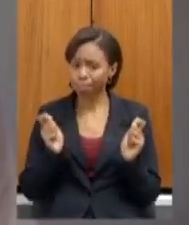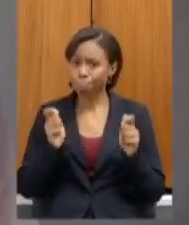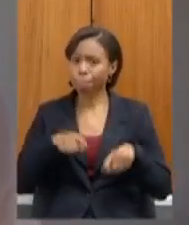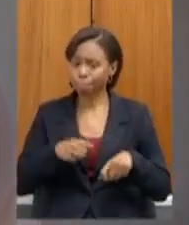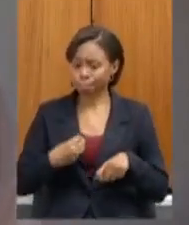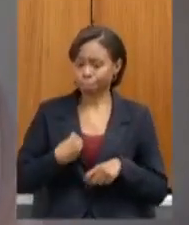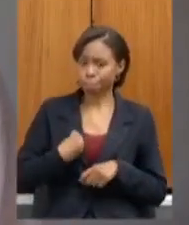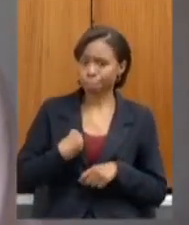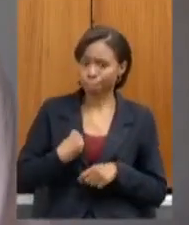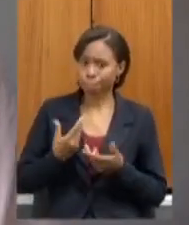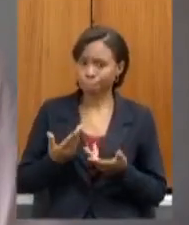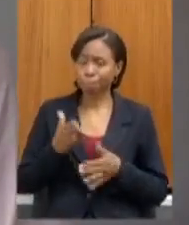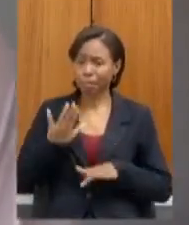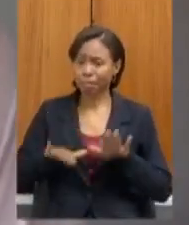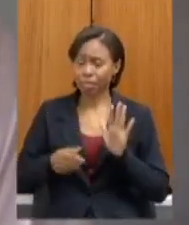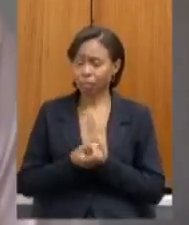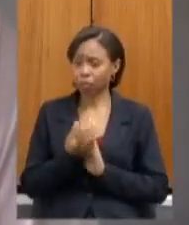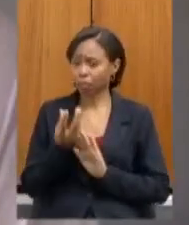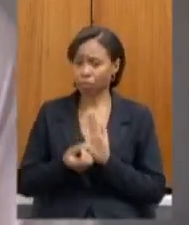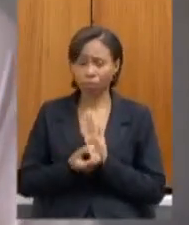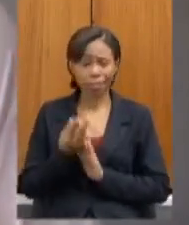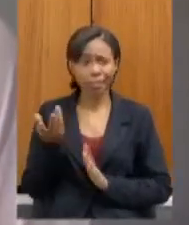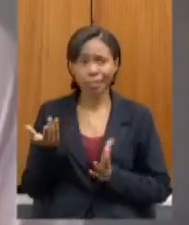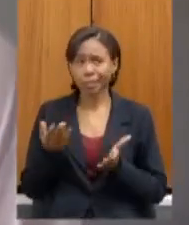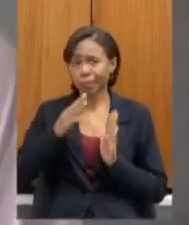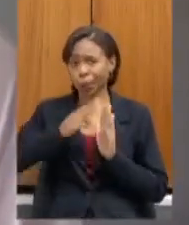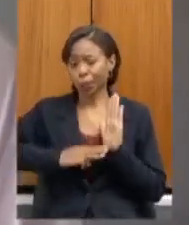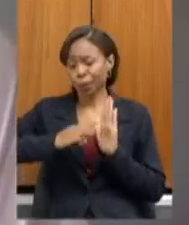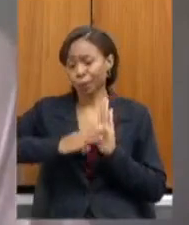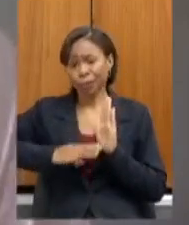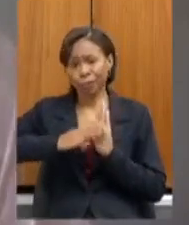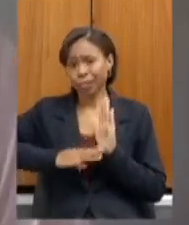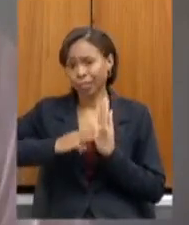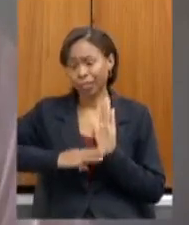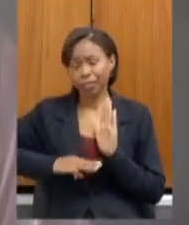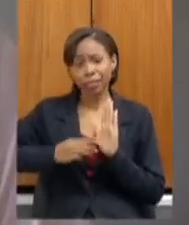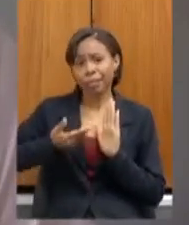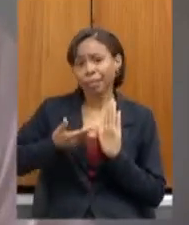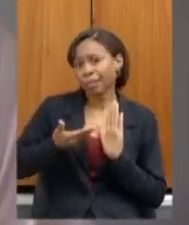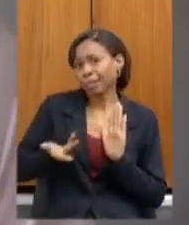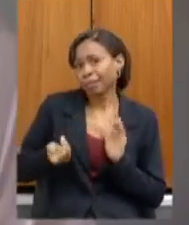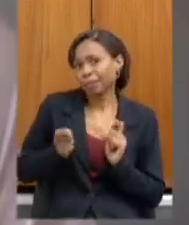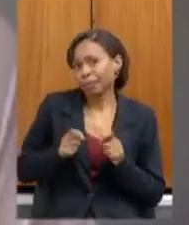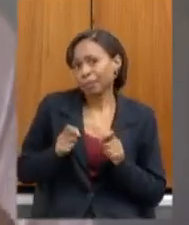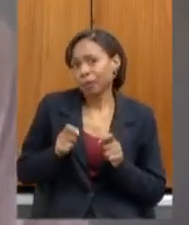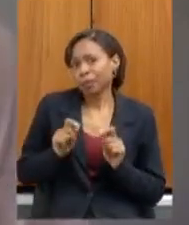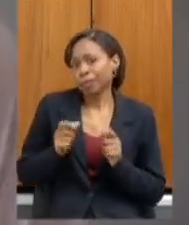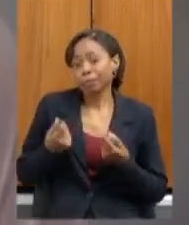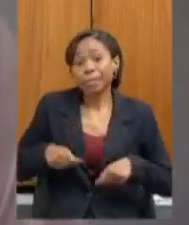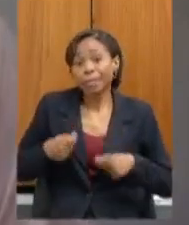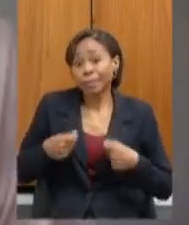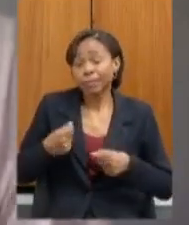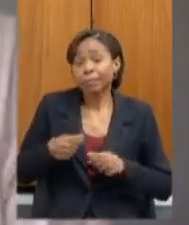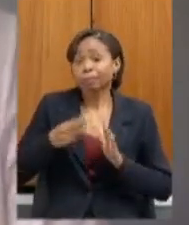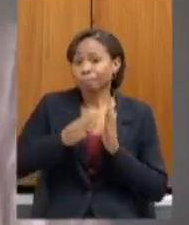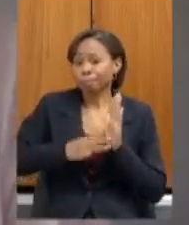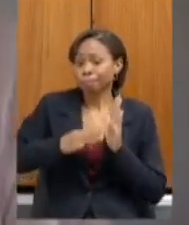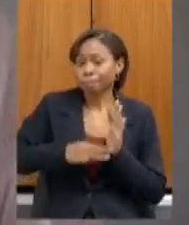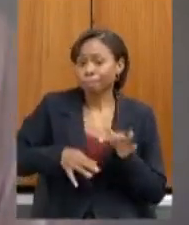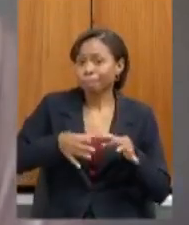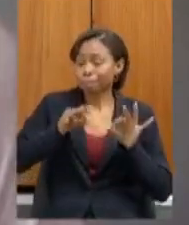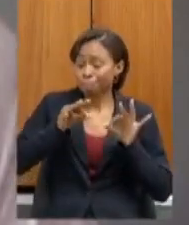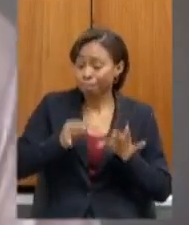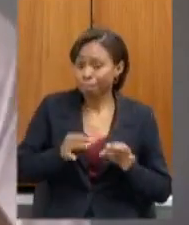funcionamento mas que muitas vezes uma metodologia pode ser pode mais a gente precisa ter uma metodologia bastante